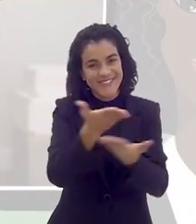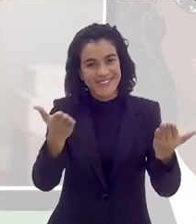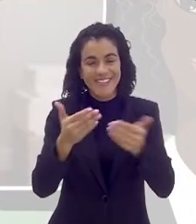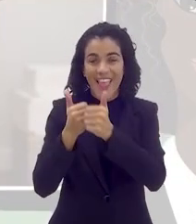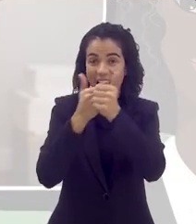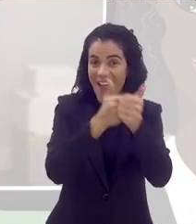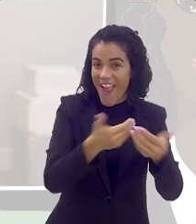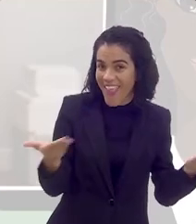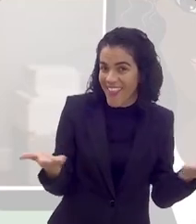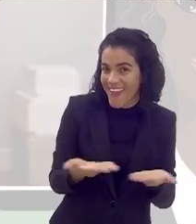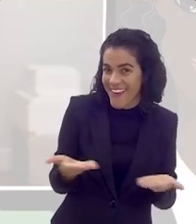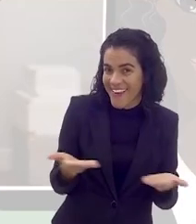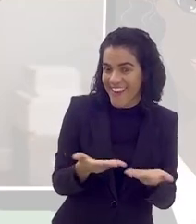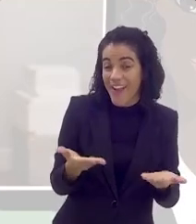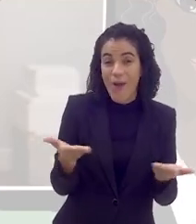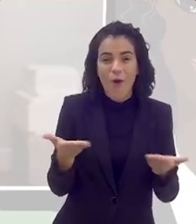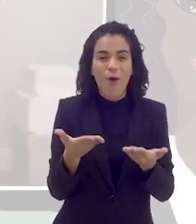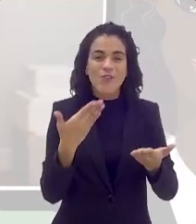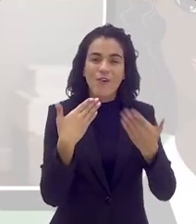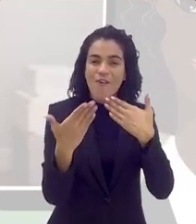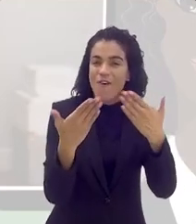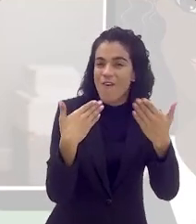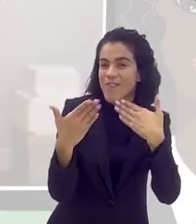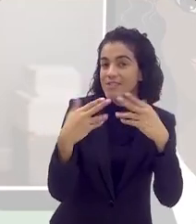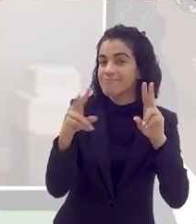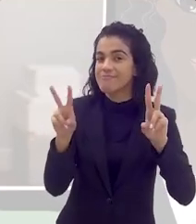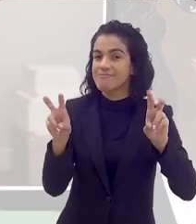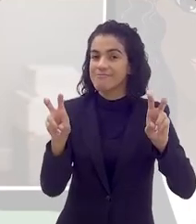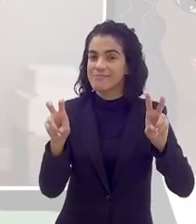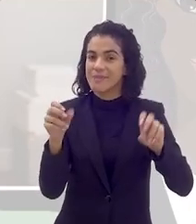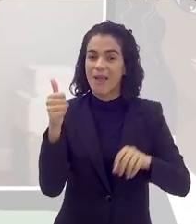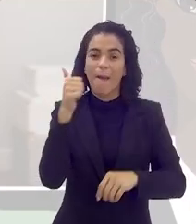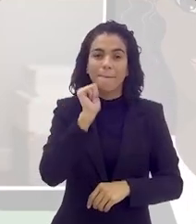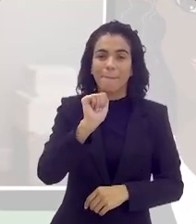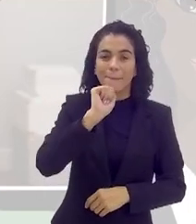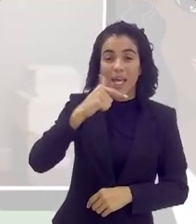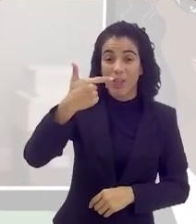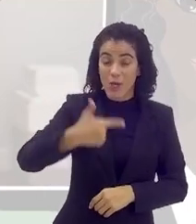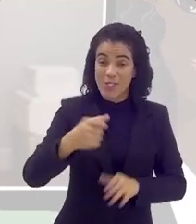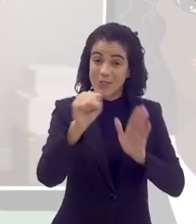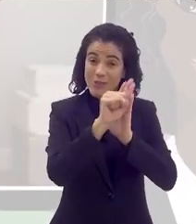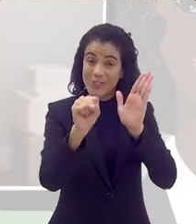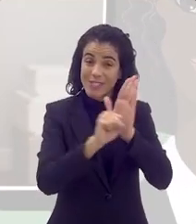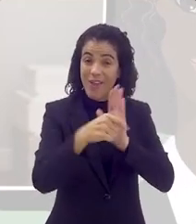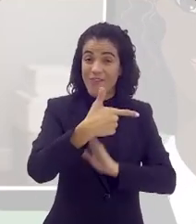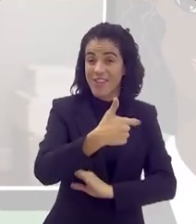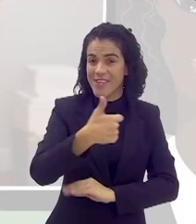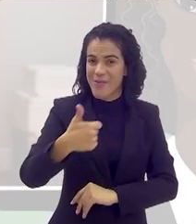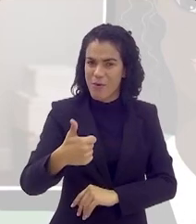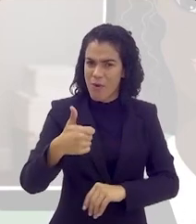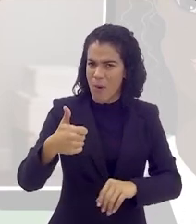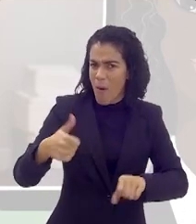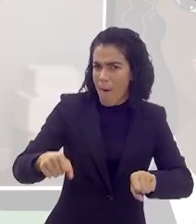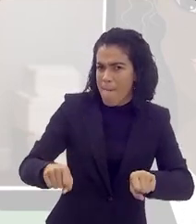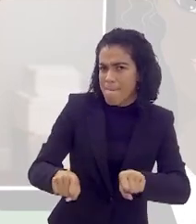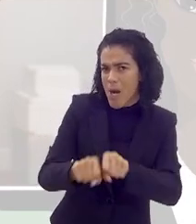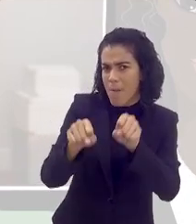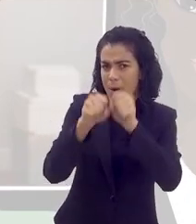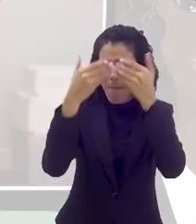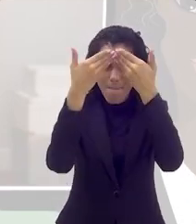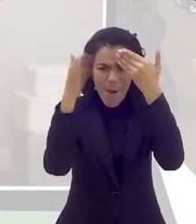Agradeço a você que nos acompanhou até agora. Hoje conversamos sobre a madrasta do século XXI,